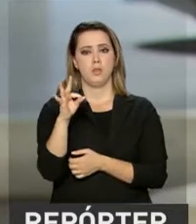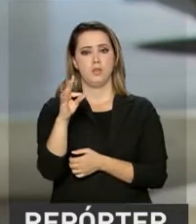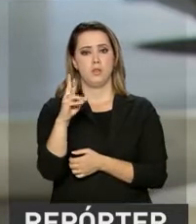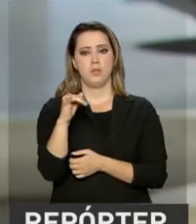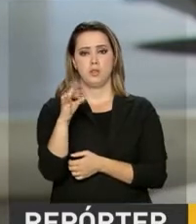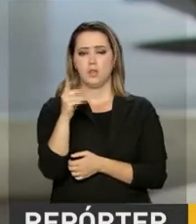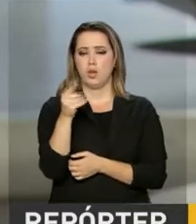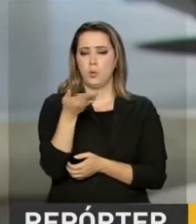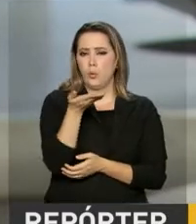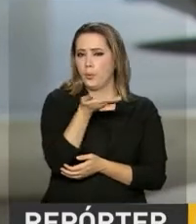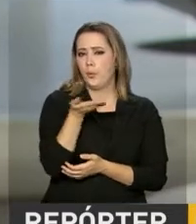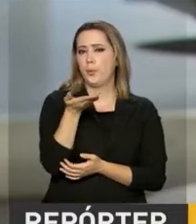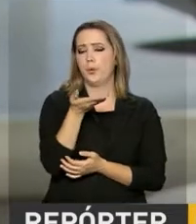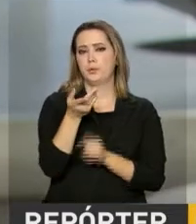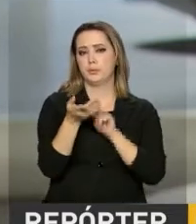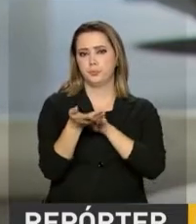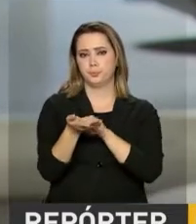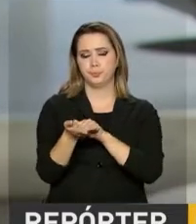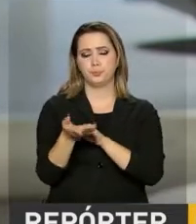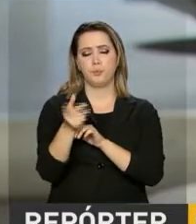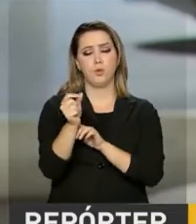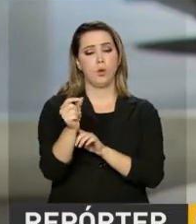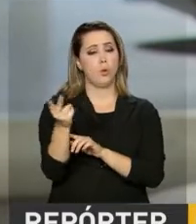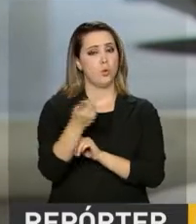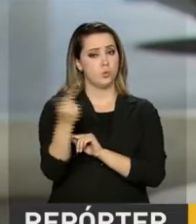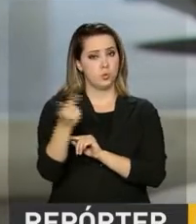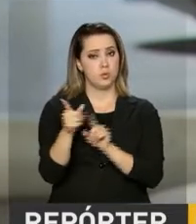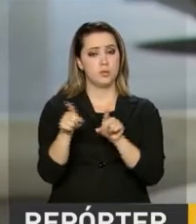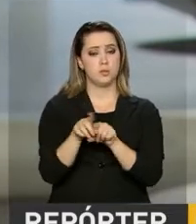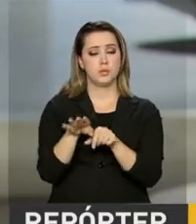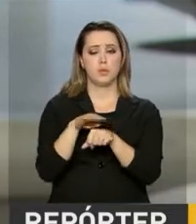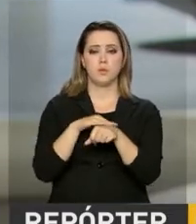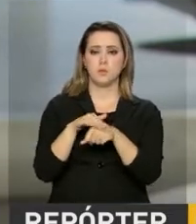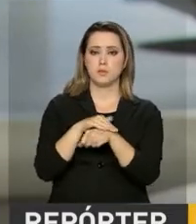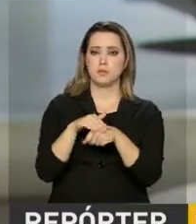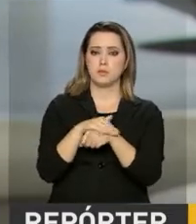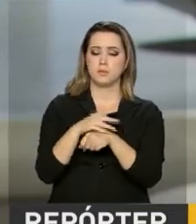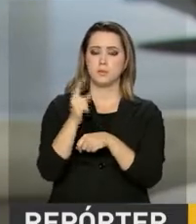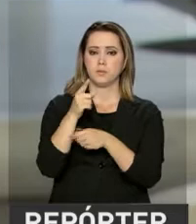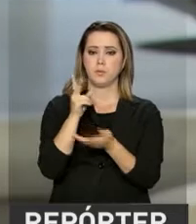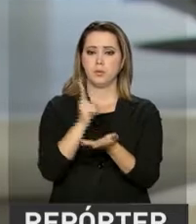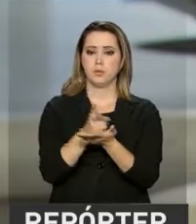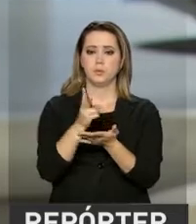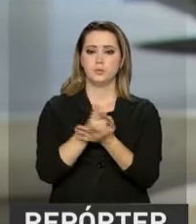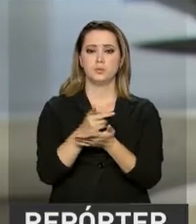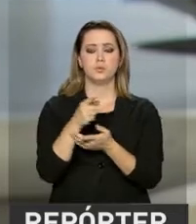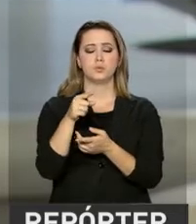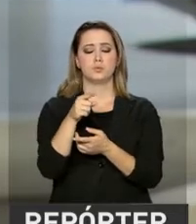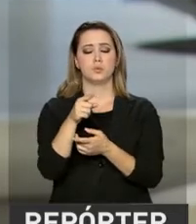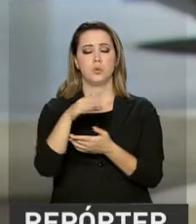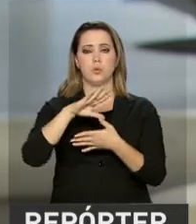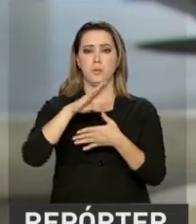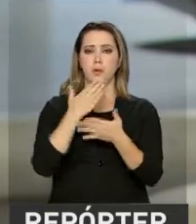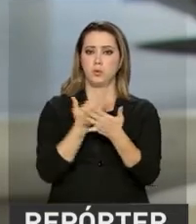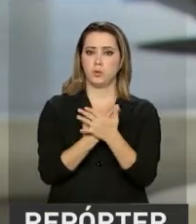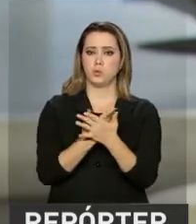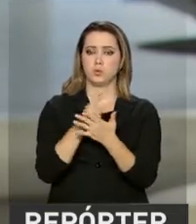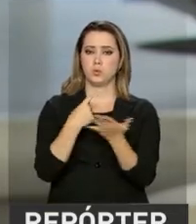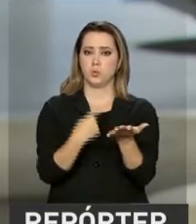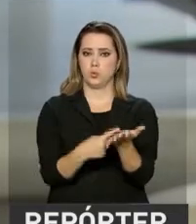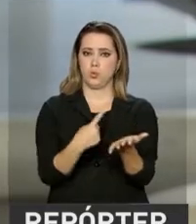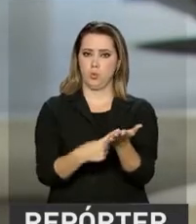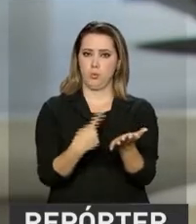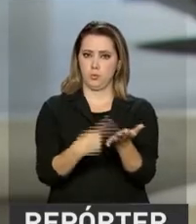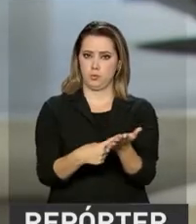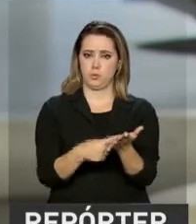chanceleres também conversaram sobre um assunto que Brasil e Argentina compartilham no contexto do Mercosul, um acordo